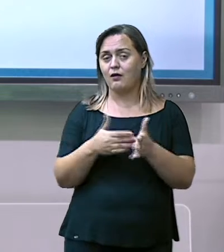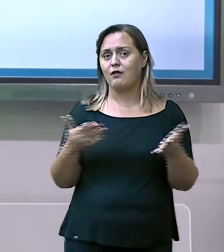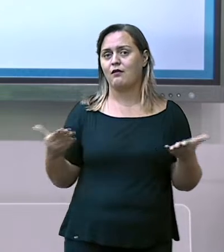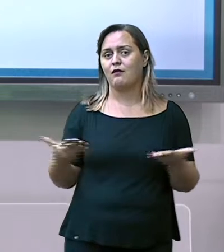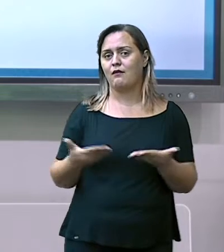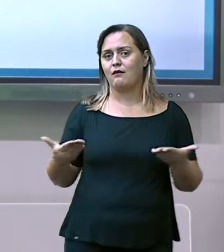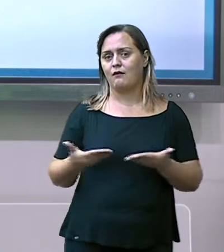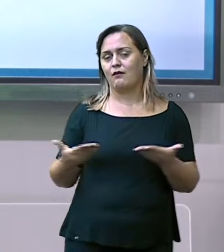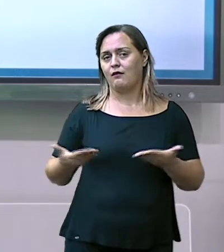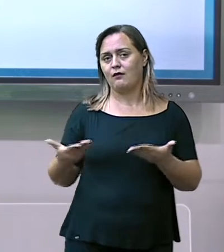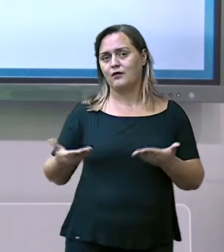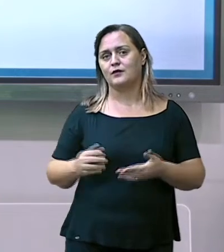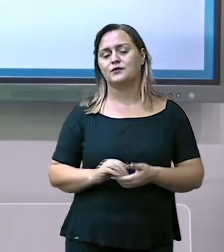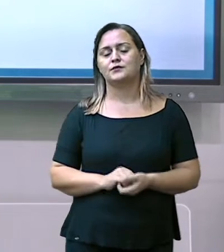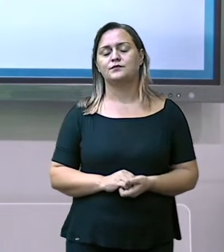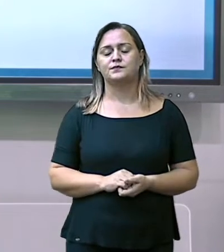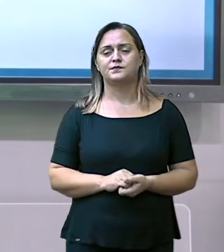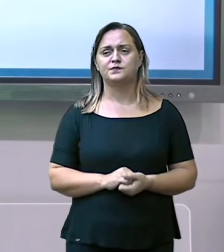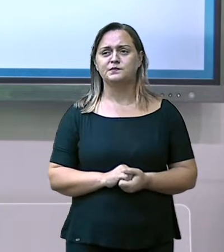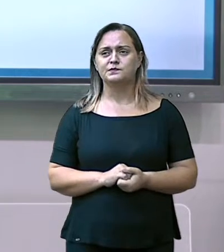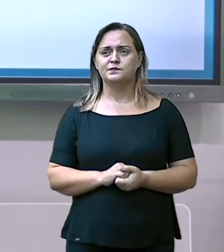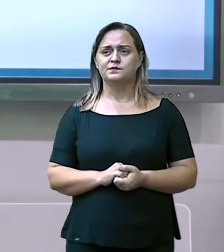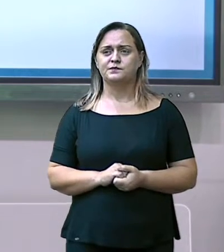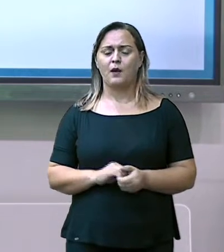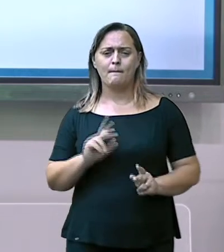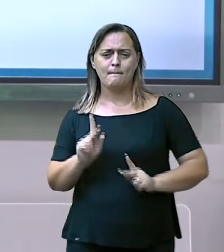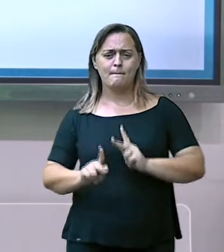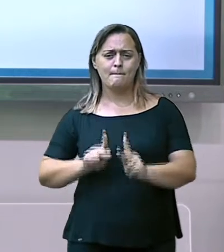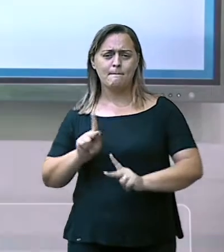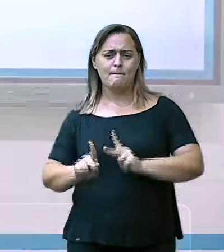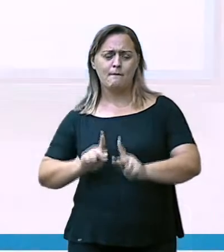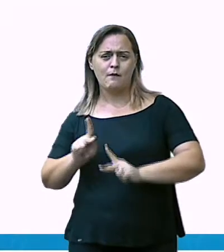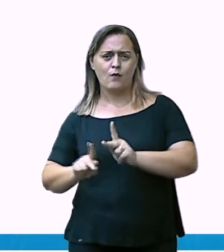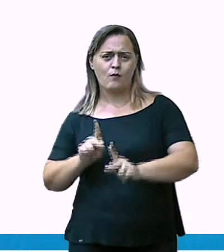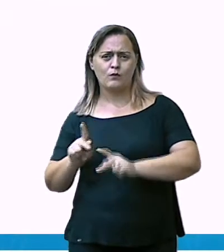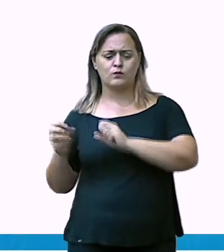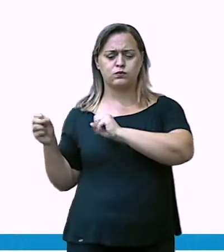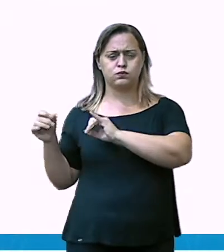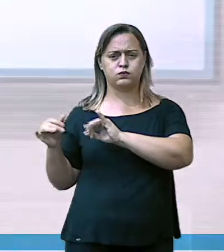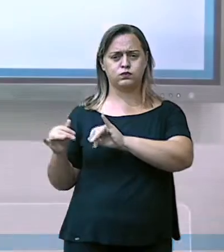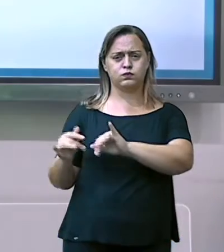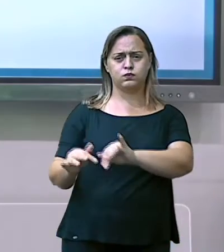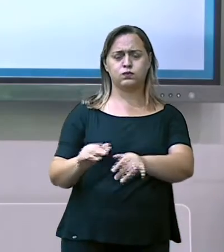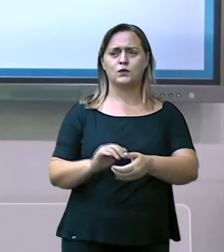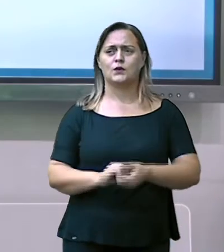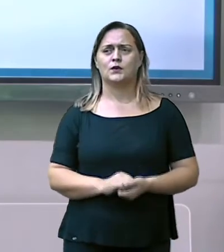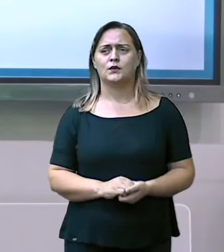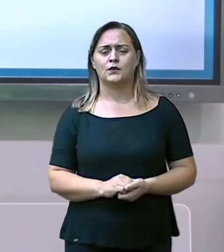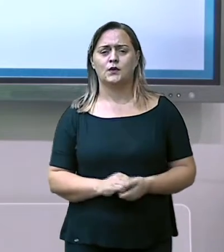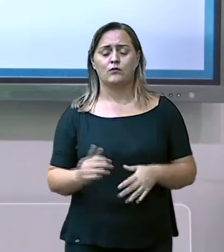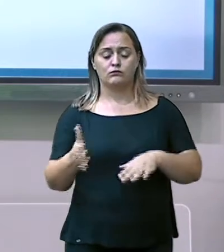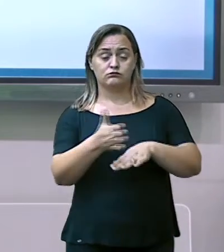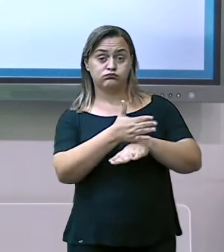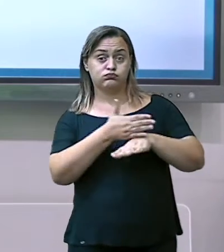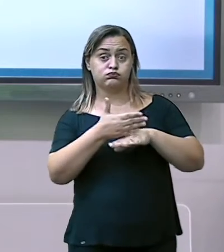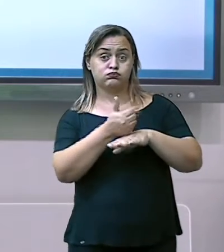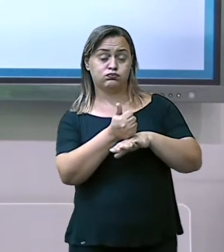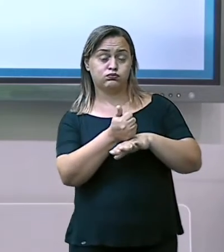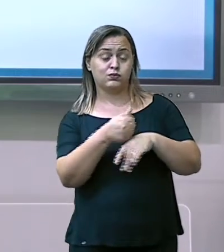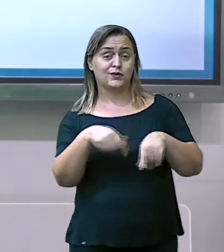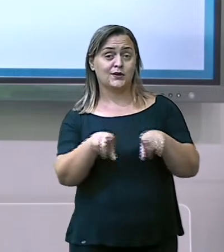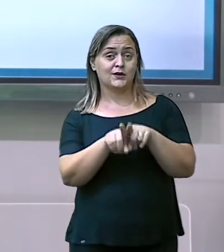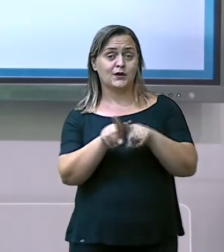A população, a colonização e os povos nativos. Porque falar de